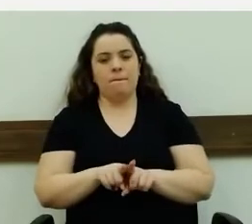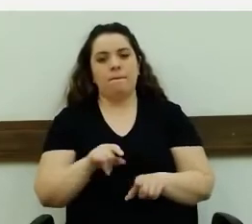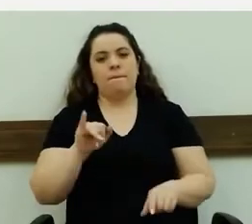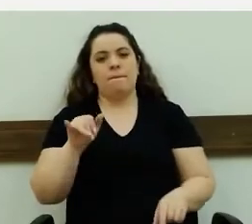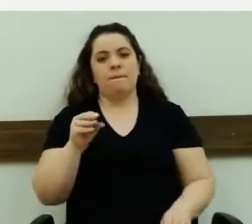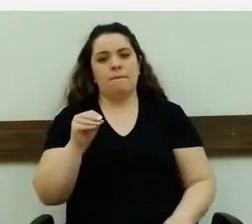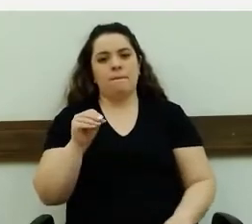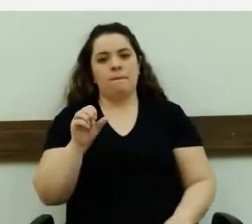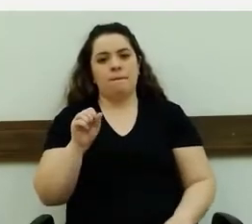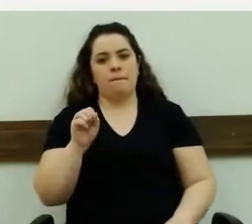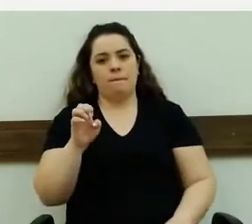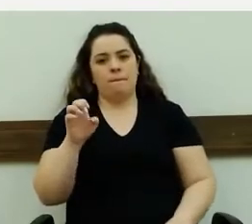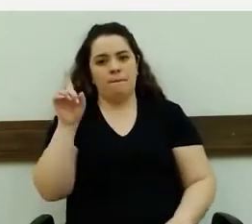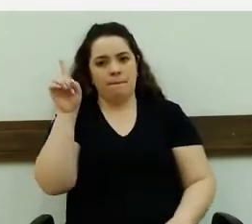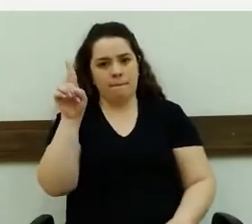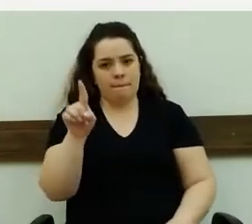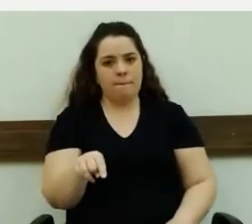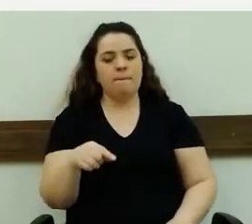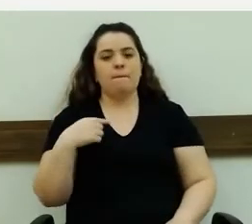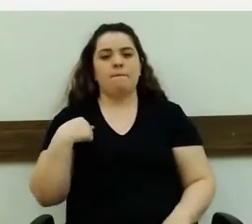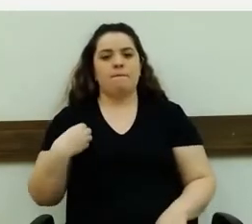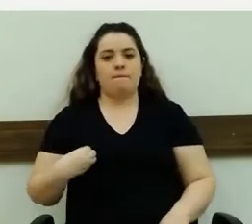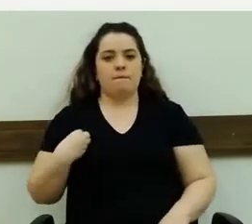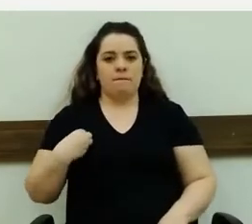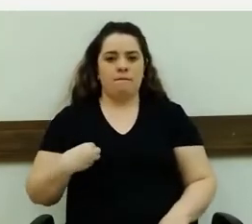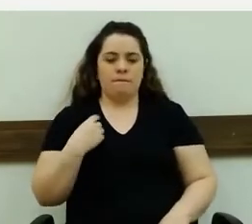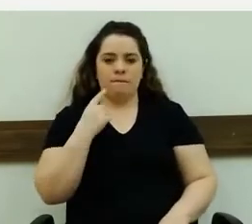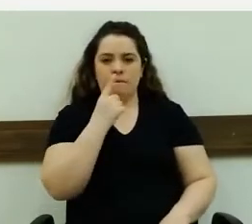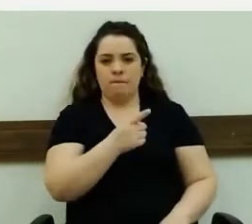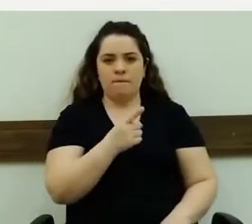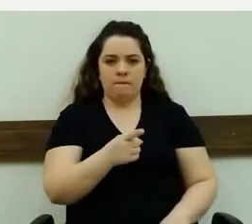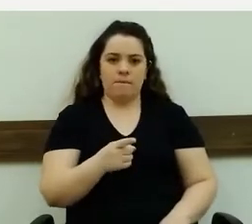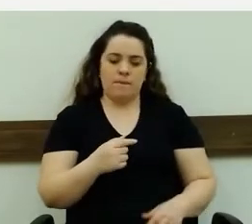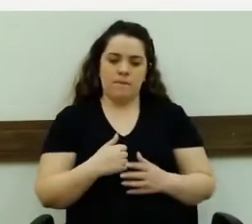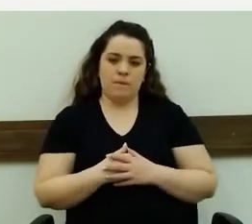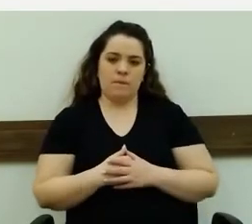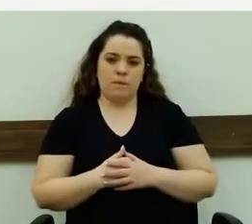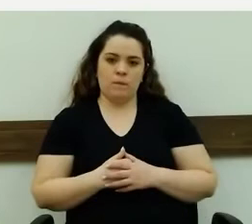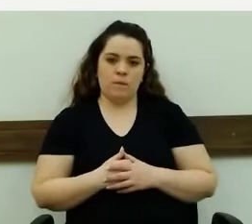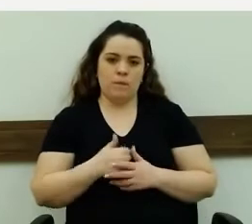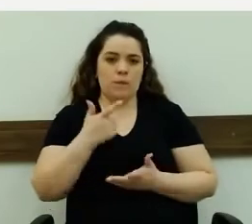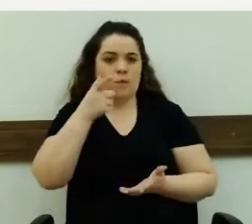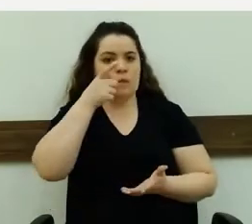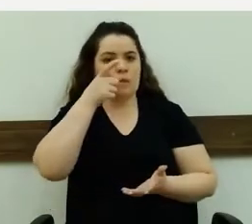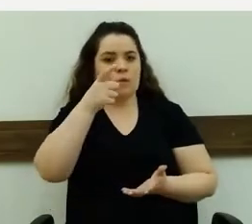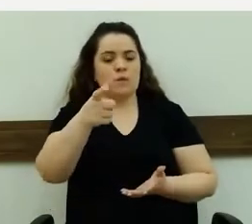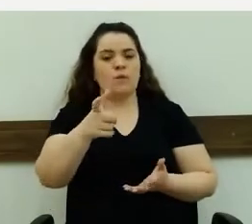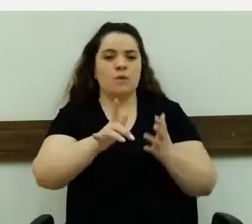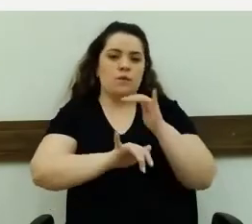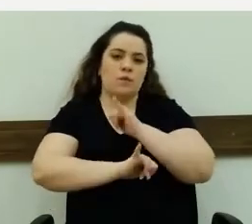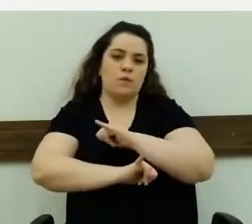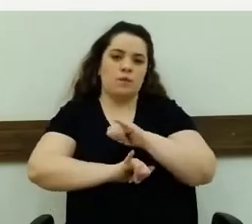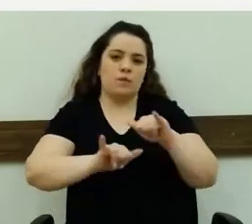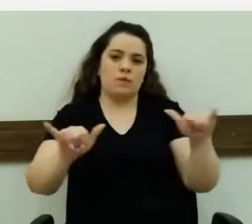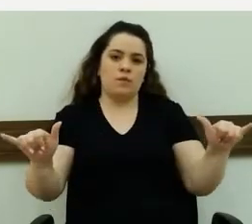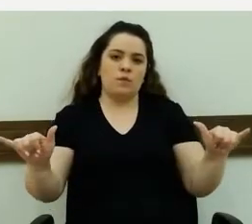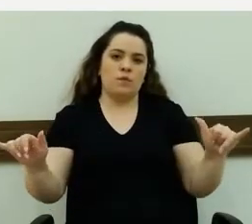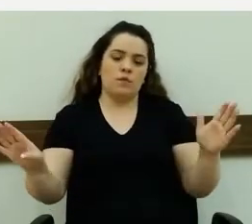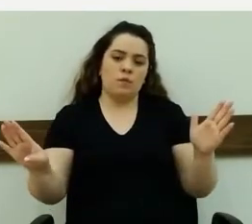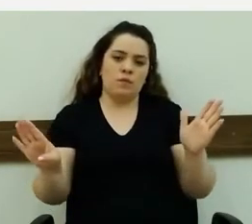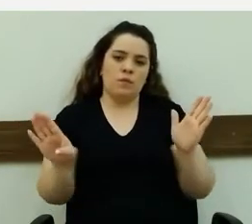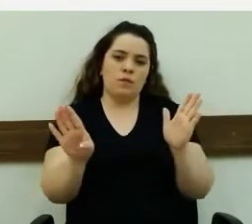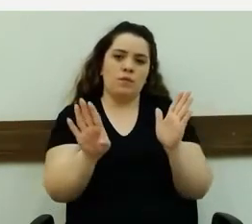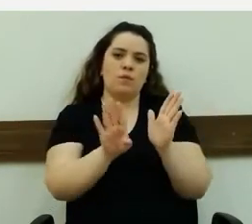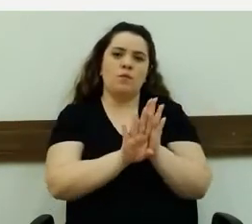estivemos presente lá, contemplando aí esse pronunciamento da chegada, tão esperada há mais de